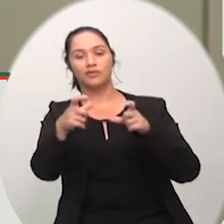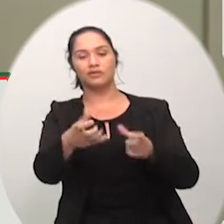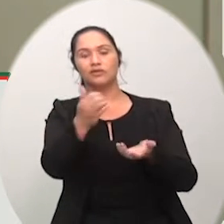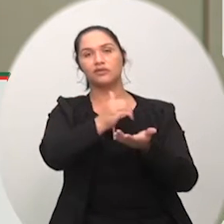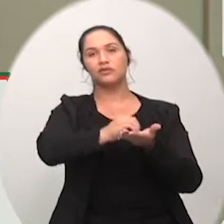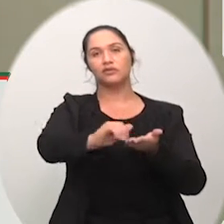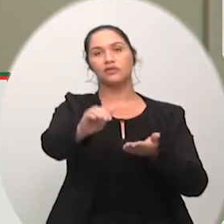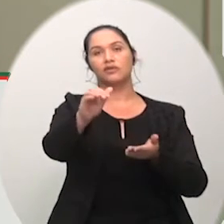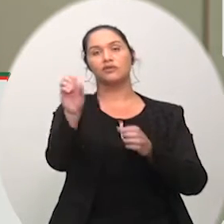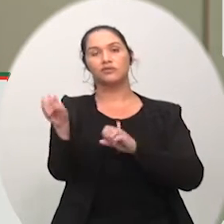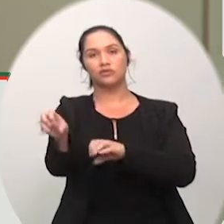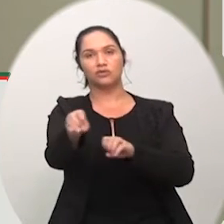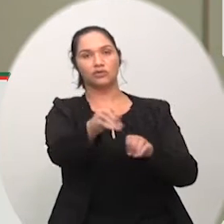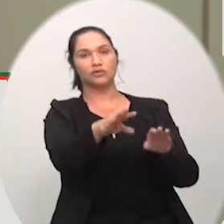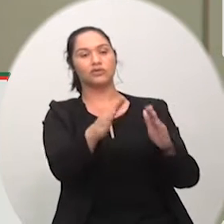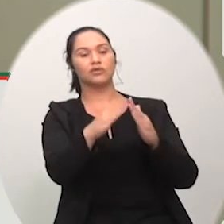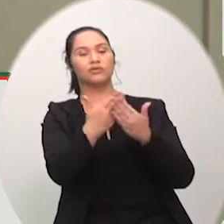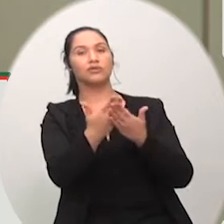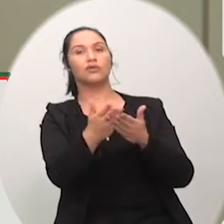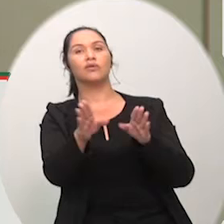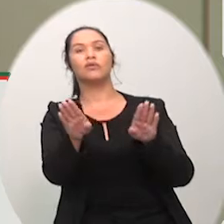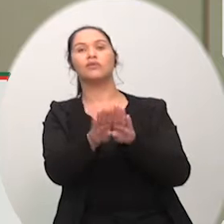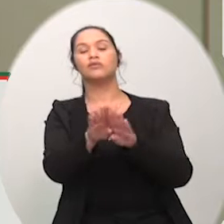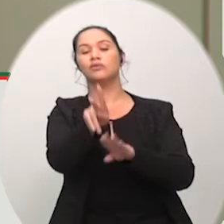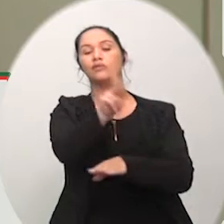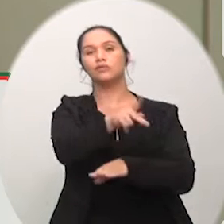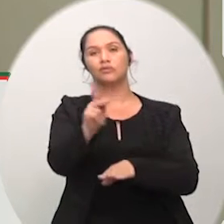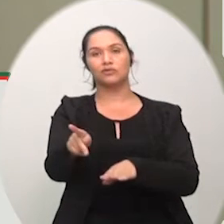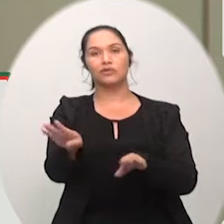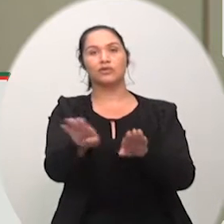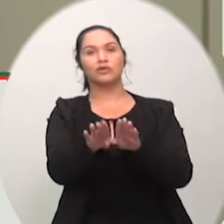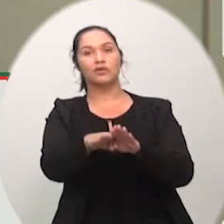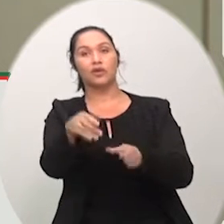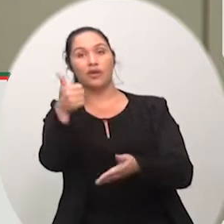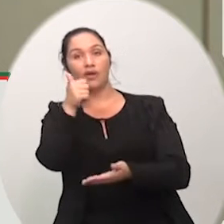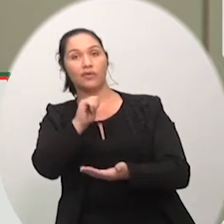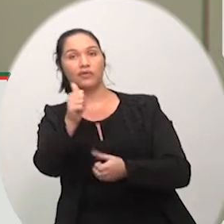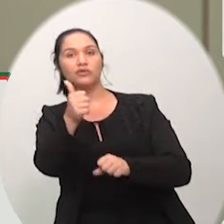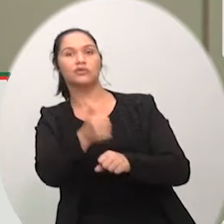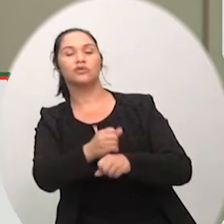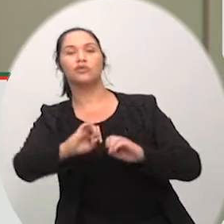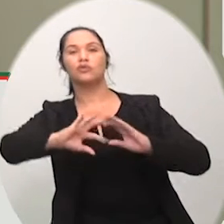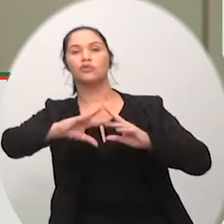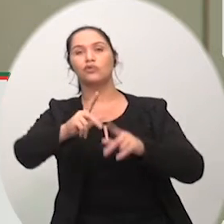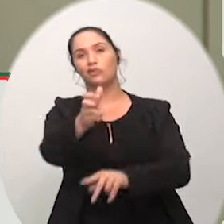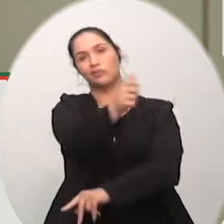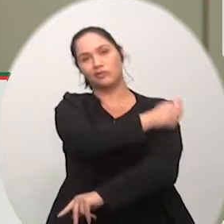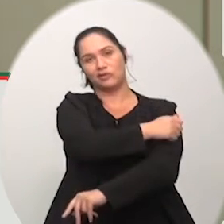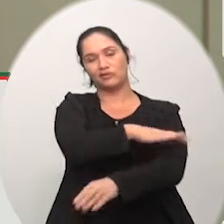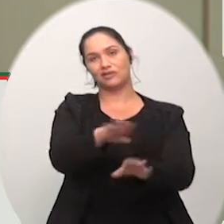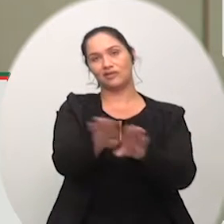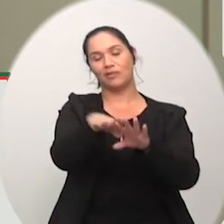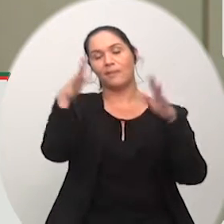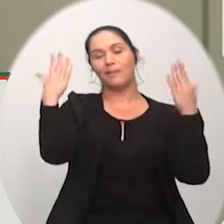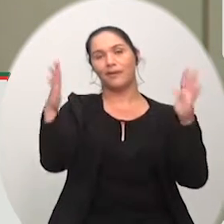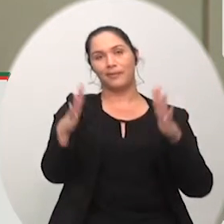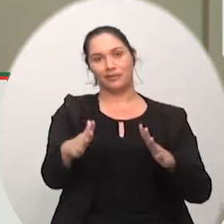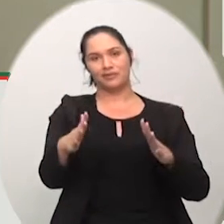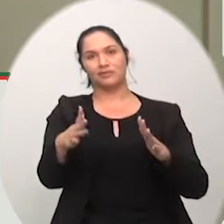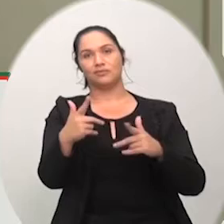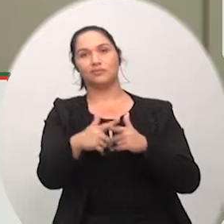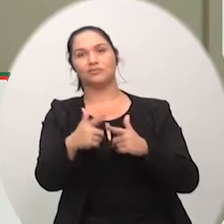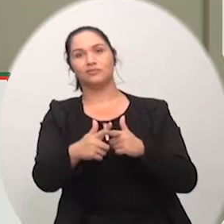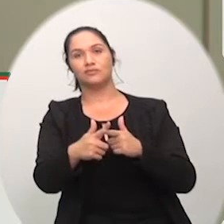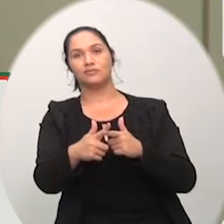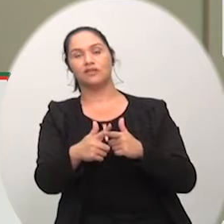educação a escola a expansão os professores a diretoria todos os alunos né que que esse